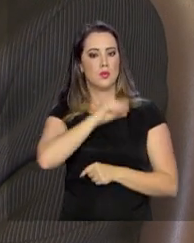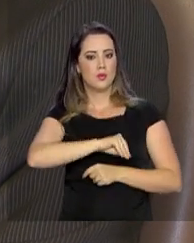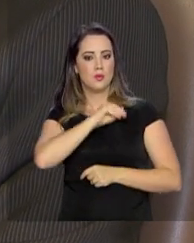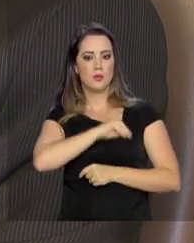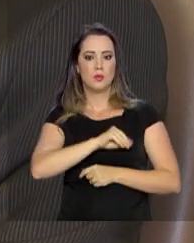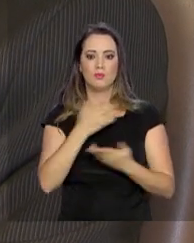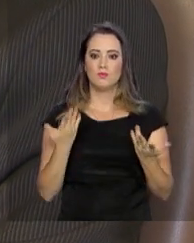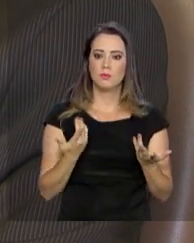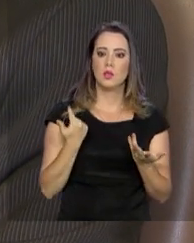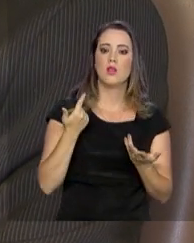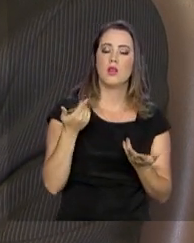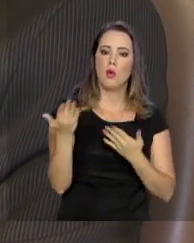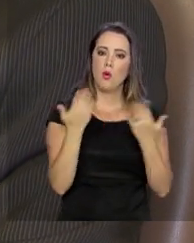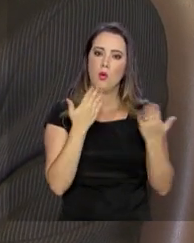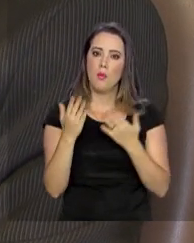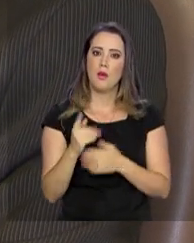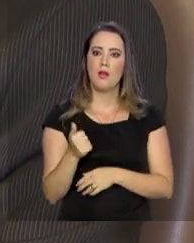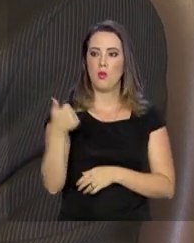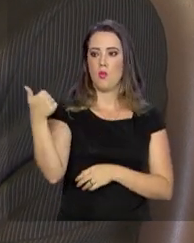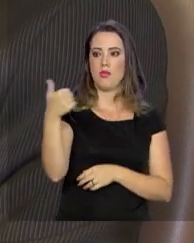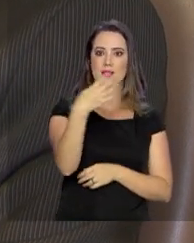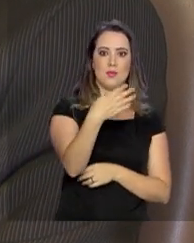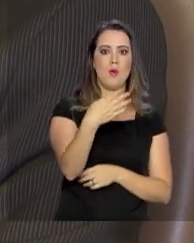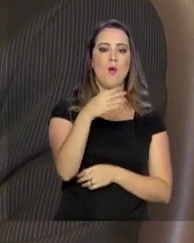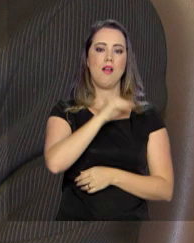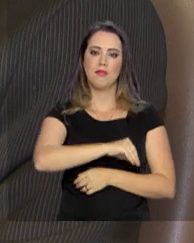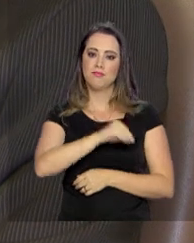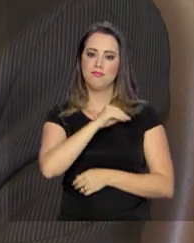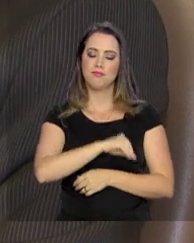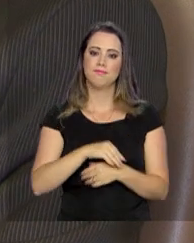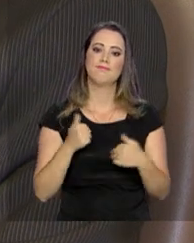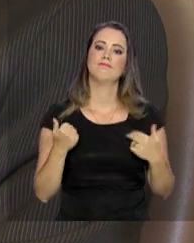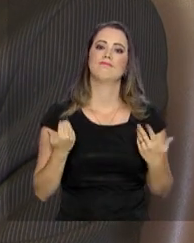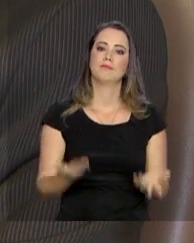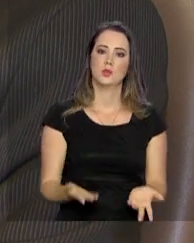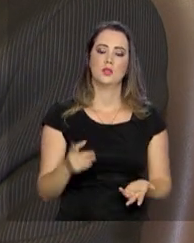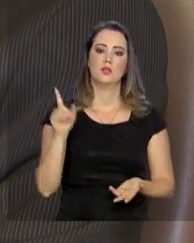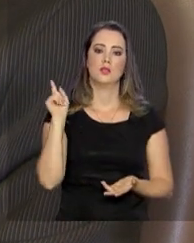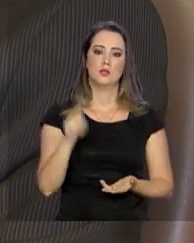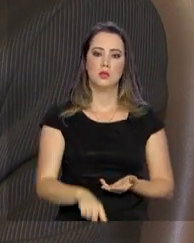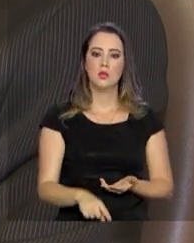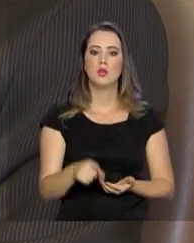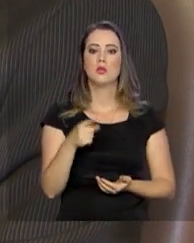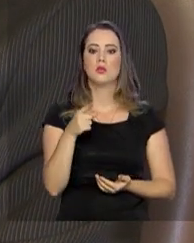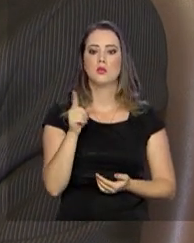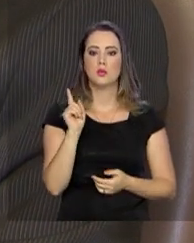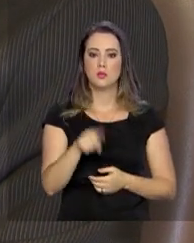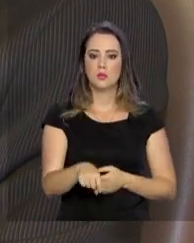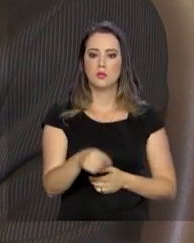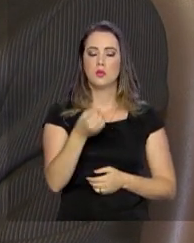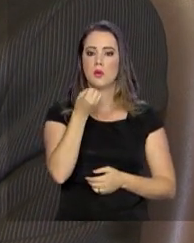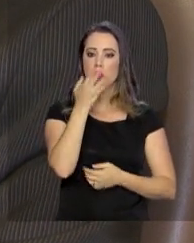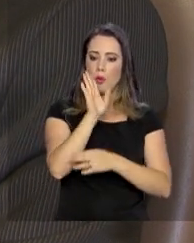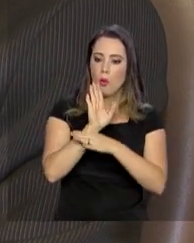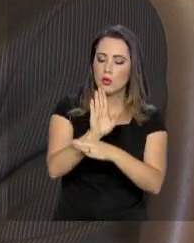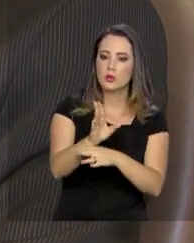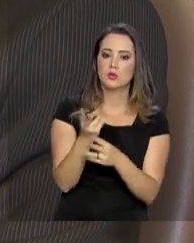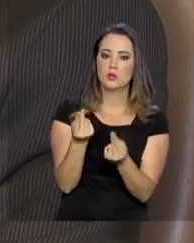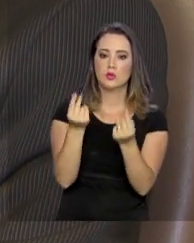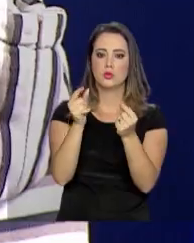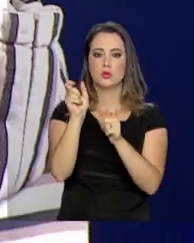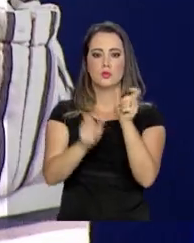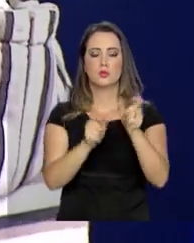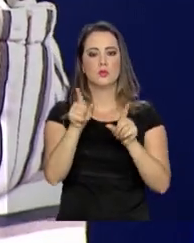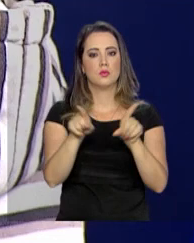estaria recebendo aí um 14º salário. Então, de alguma forma, com certeza é um reforço na renda desse